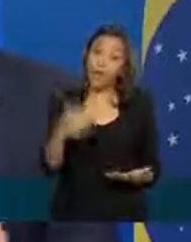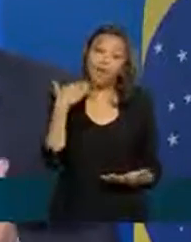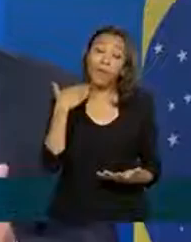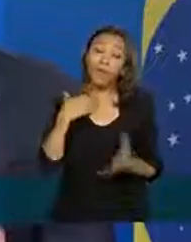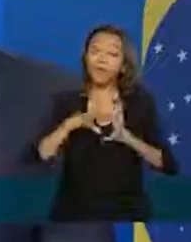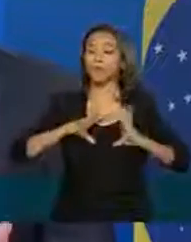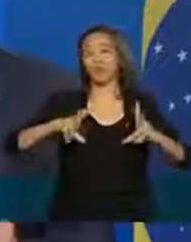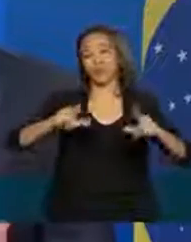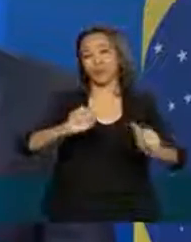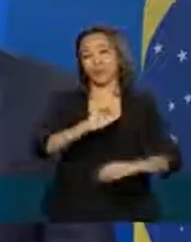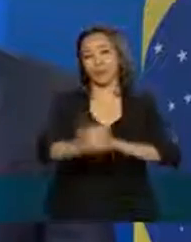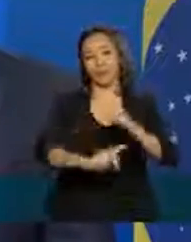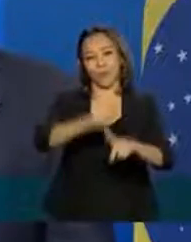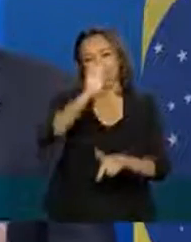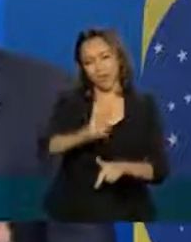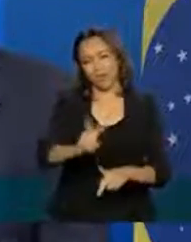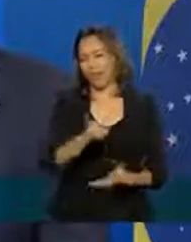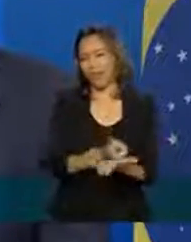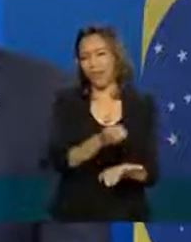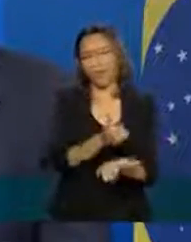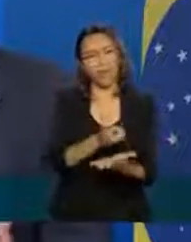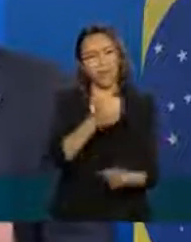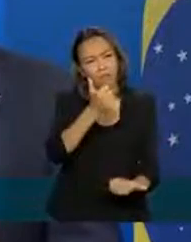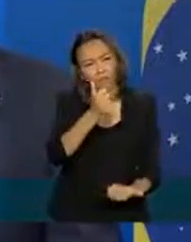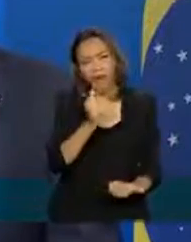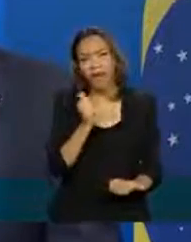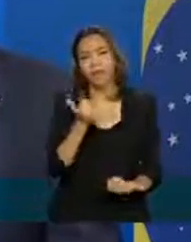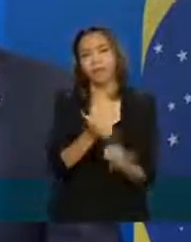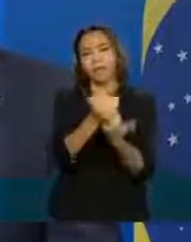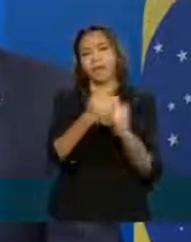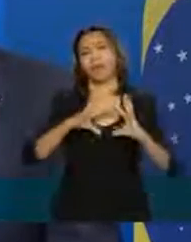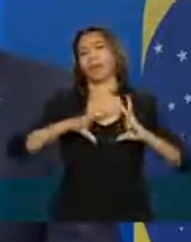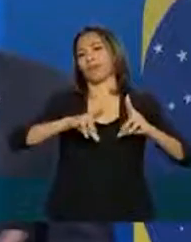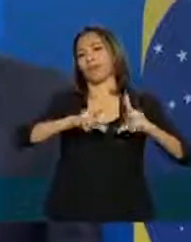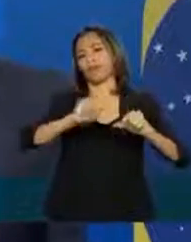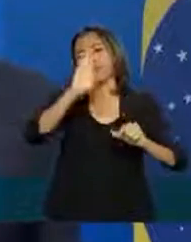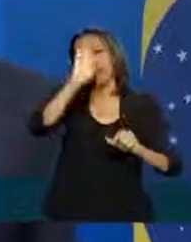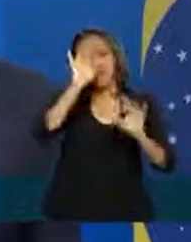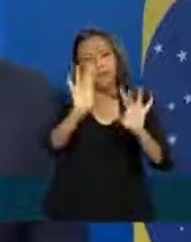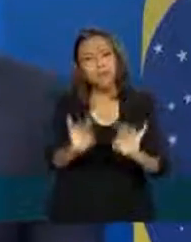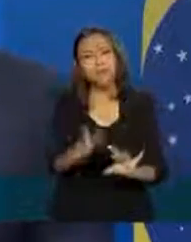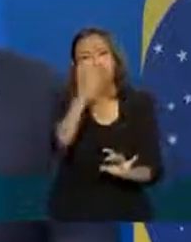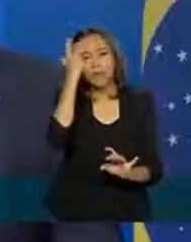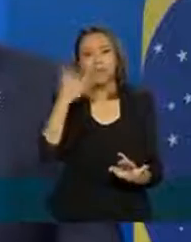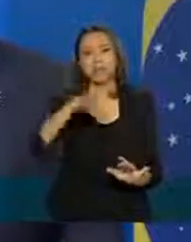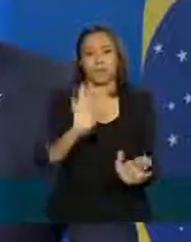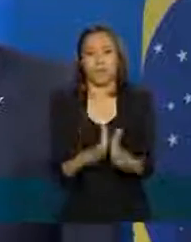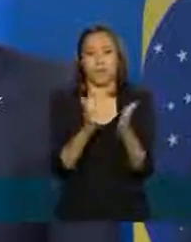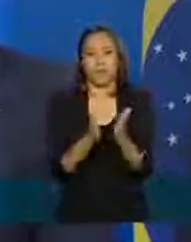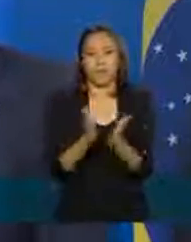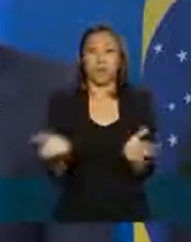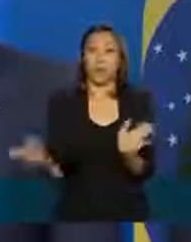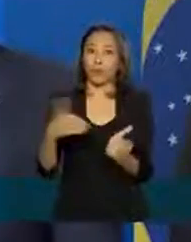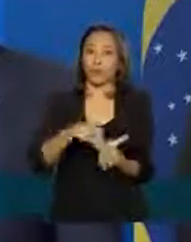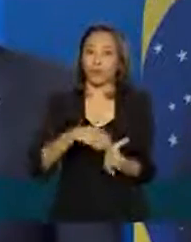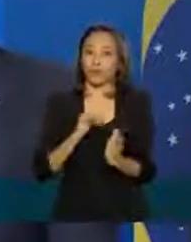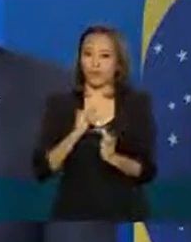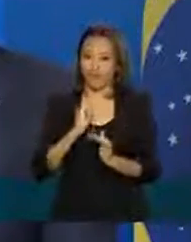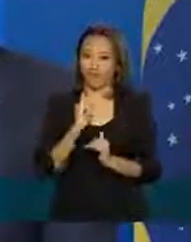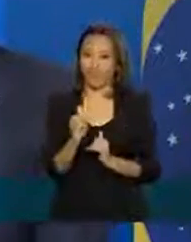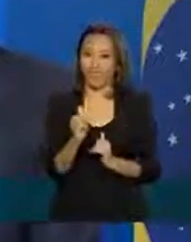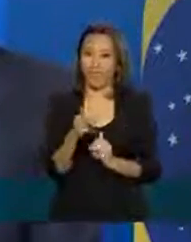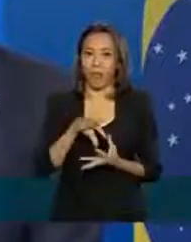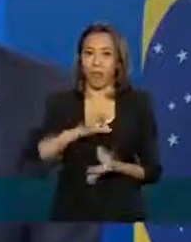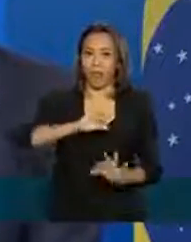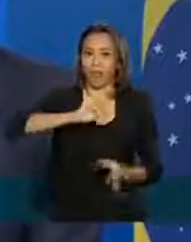brasileiros sempre vai ajudar todos em especial os mais humildes. E último ponto porque senão a gente fala muito